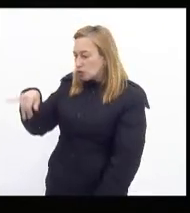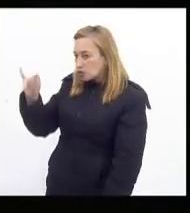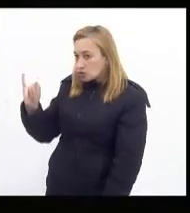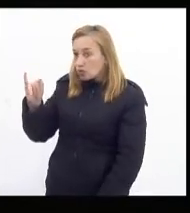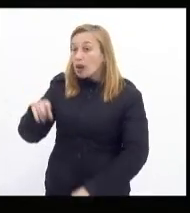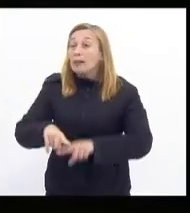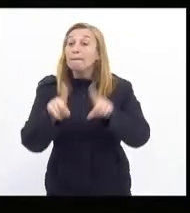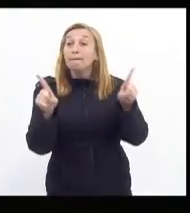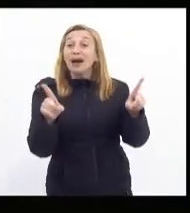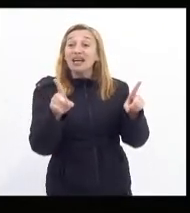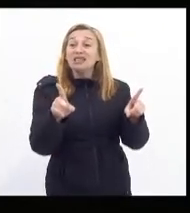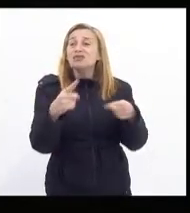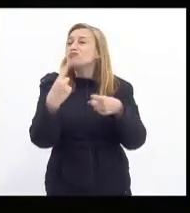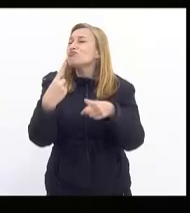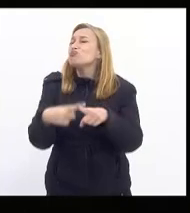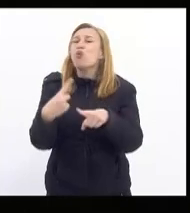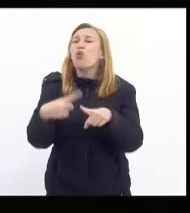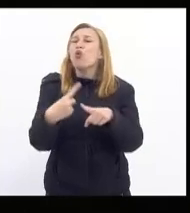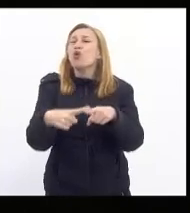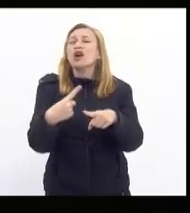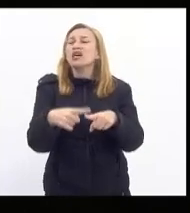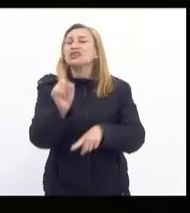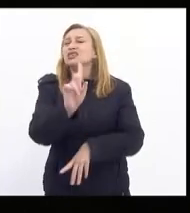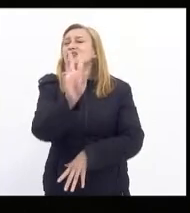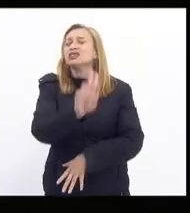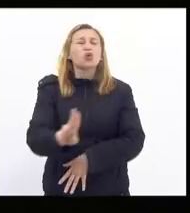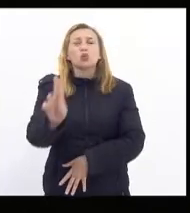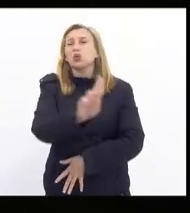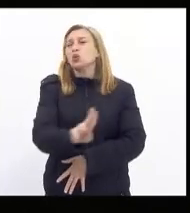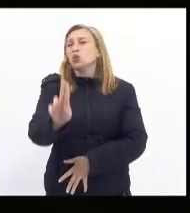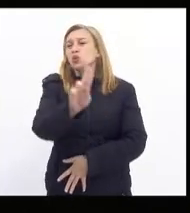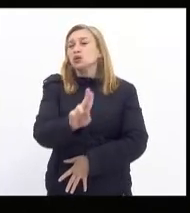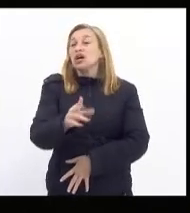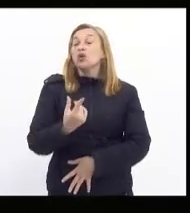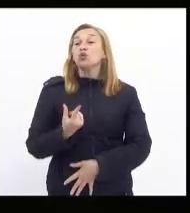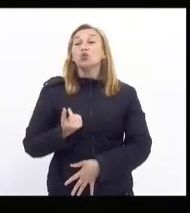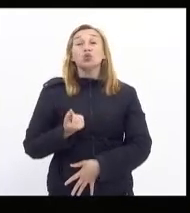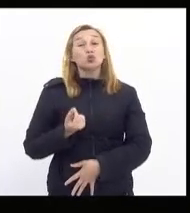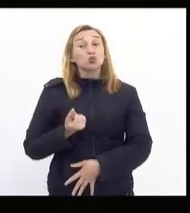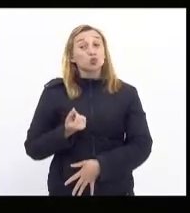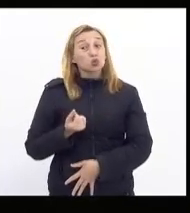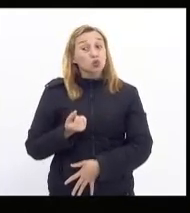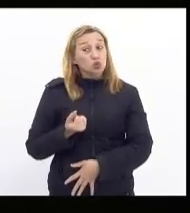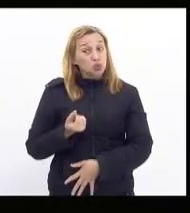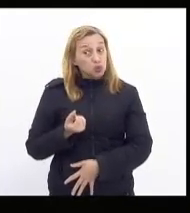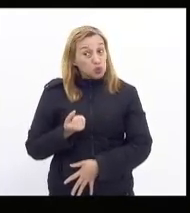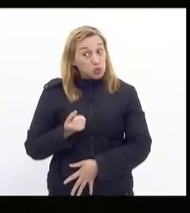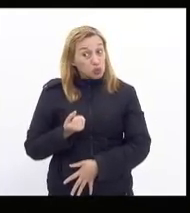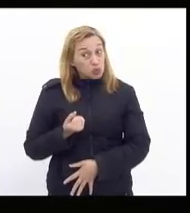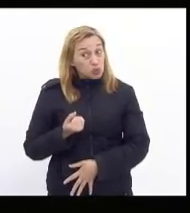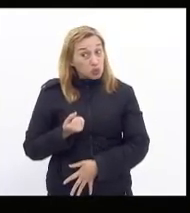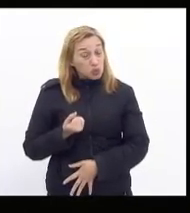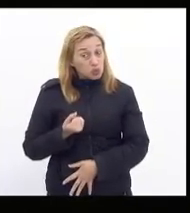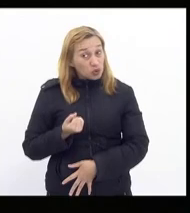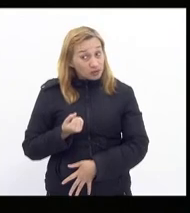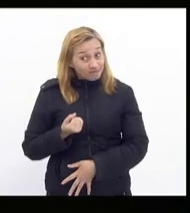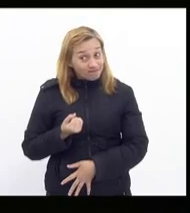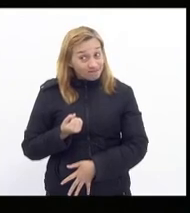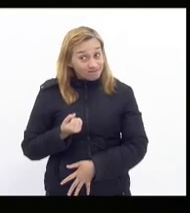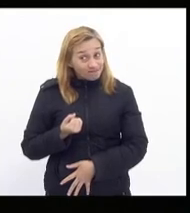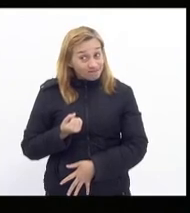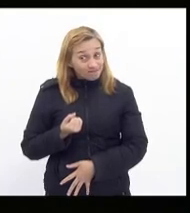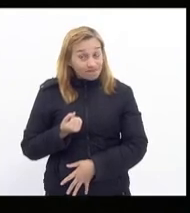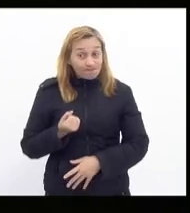mas diz por que que não utiliza este dinheiro na no no